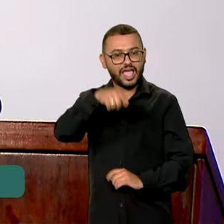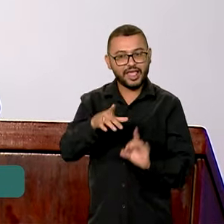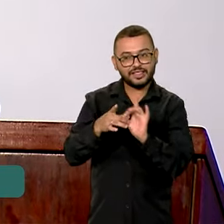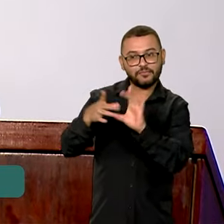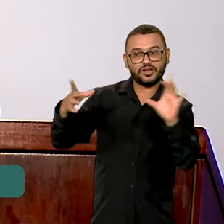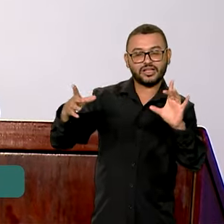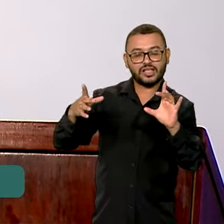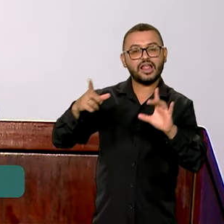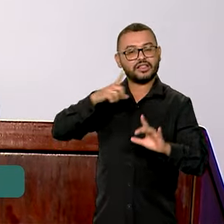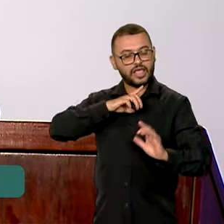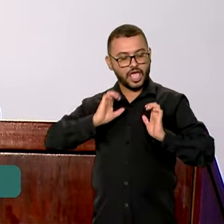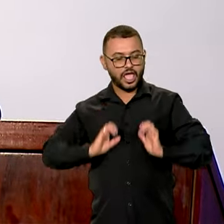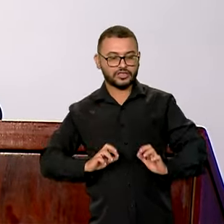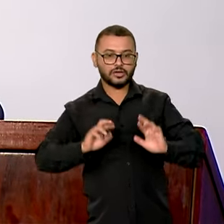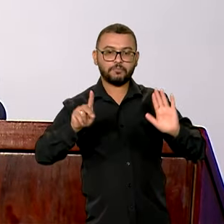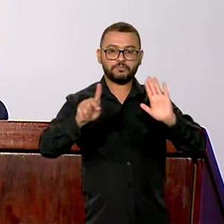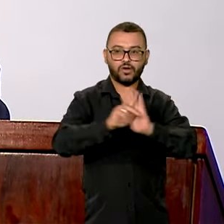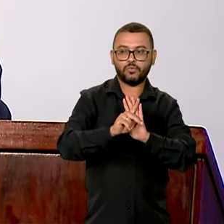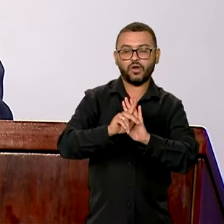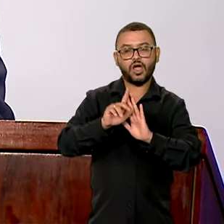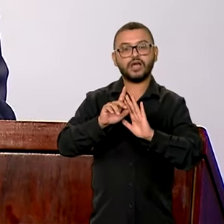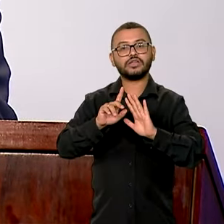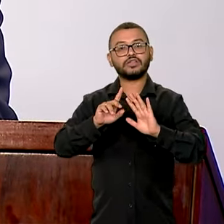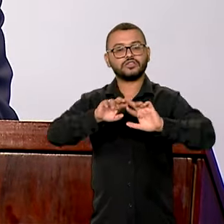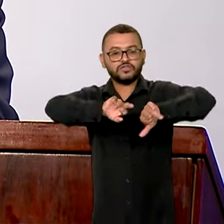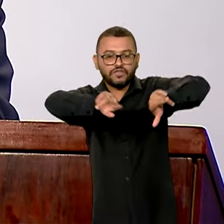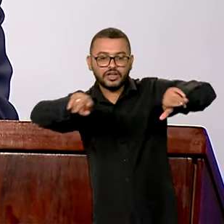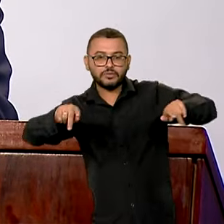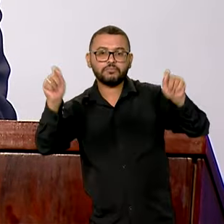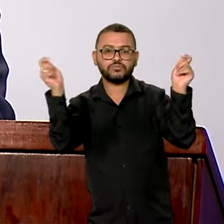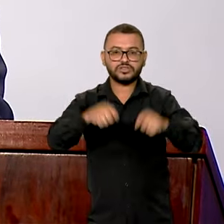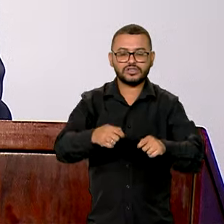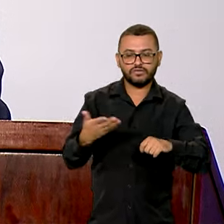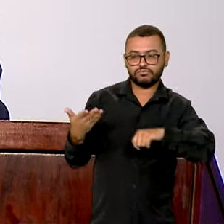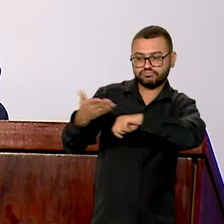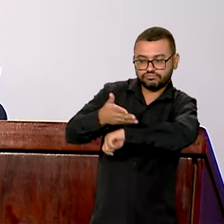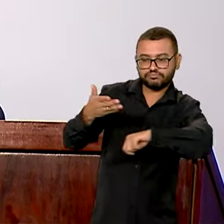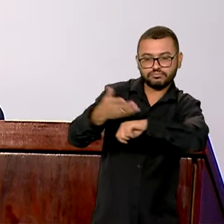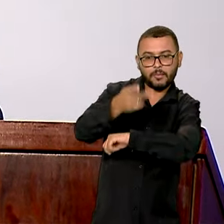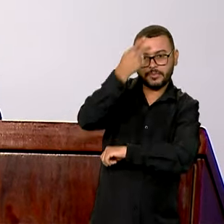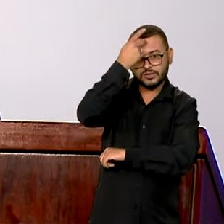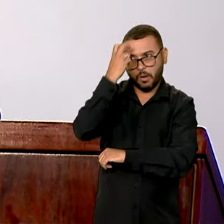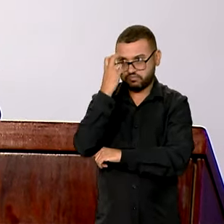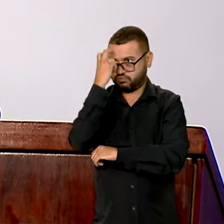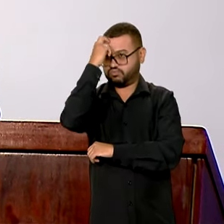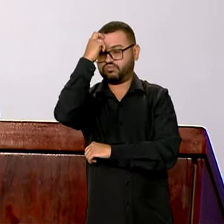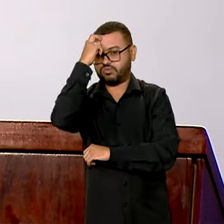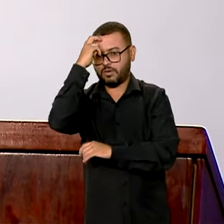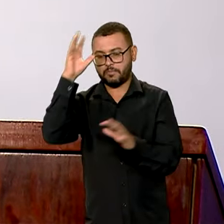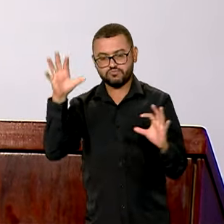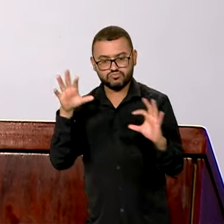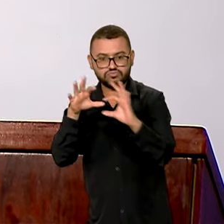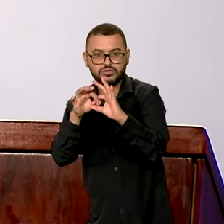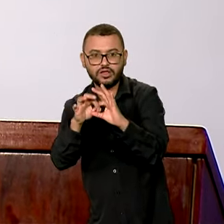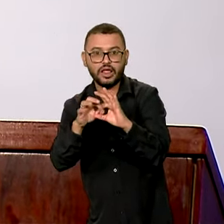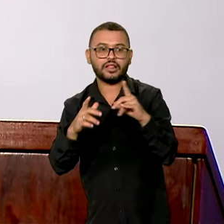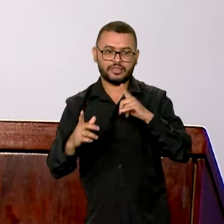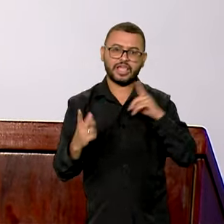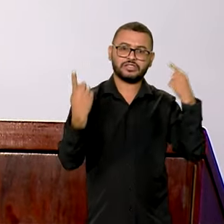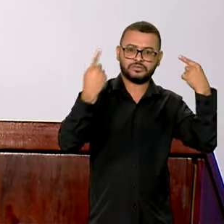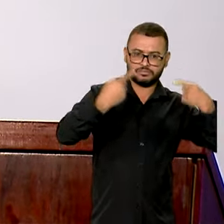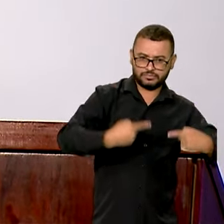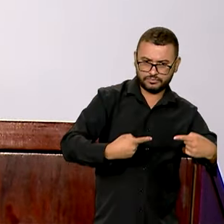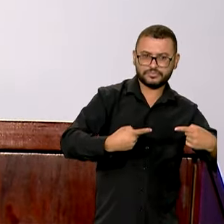multiétnicas, que aprenderam a acolher povos de outras regiões e culturas. Enfrentamos desafios